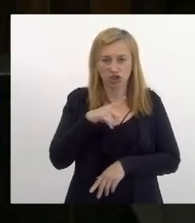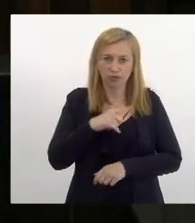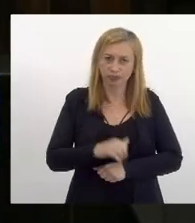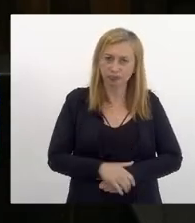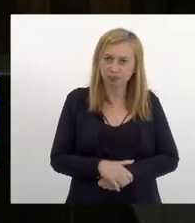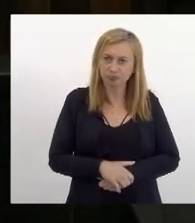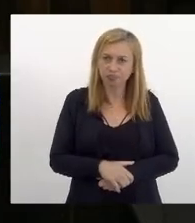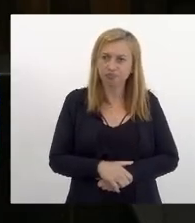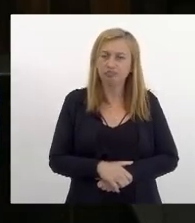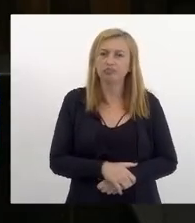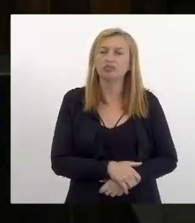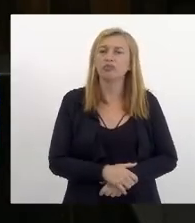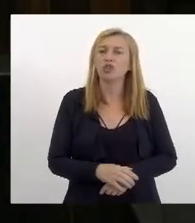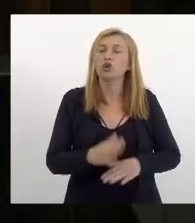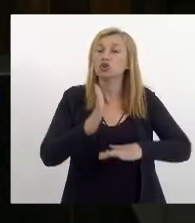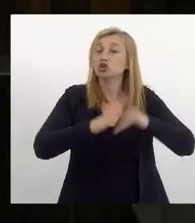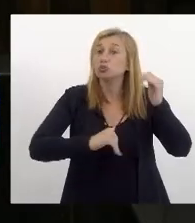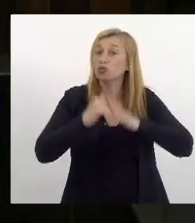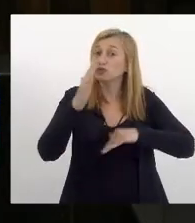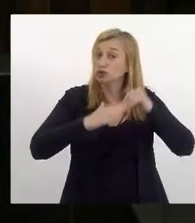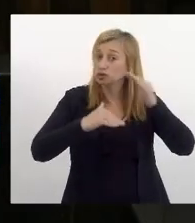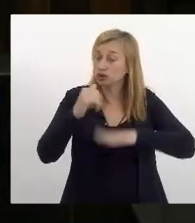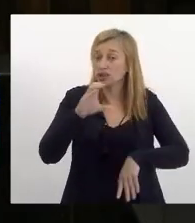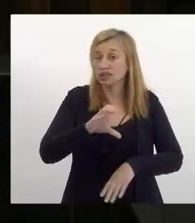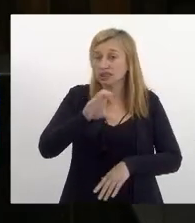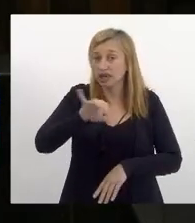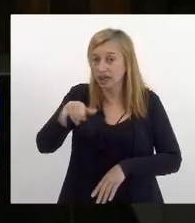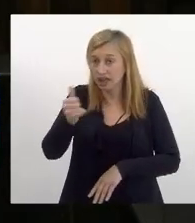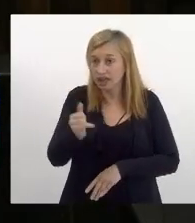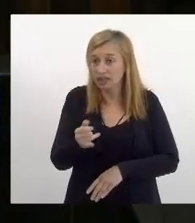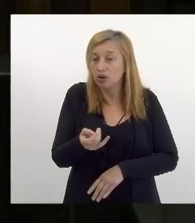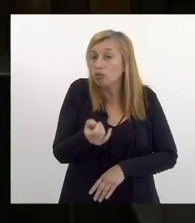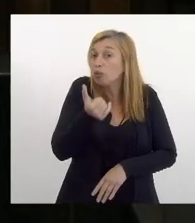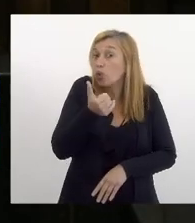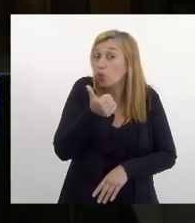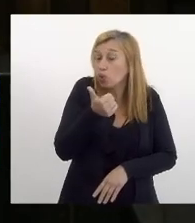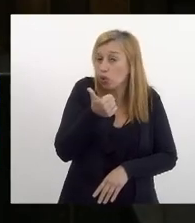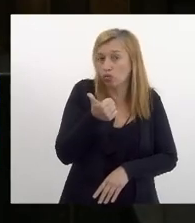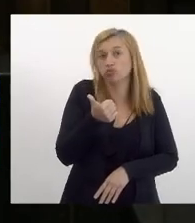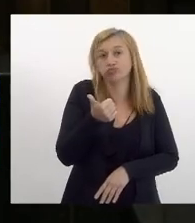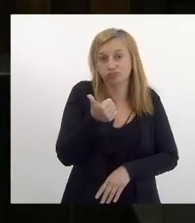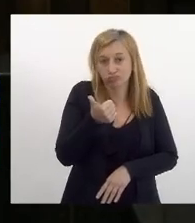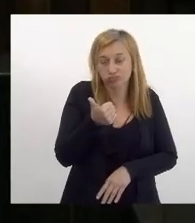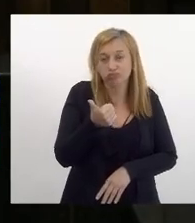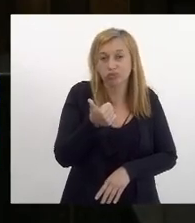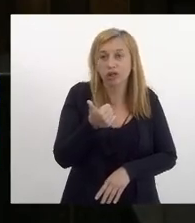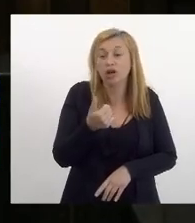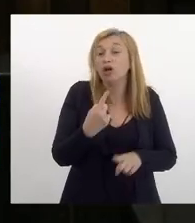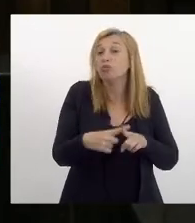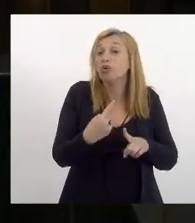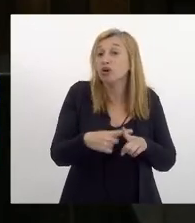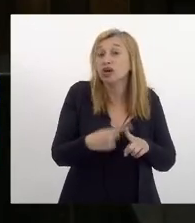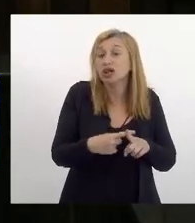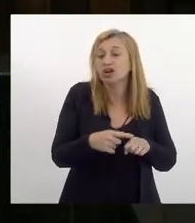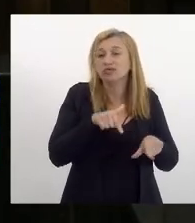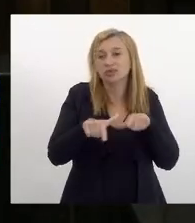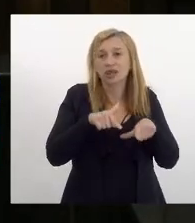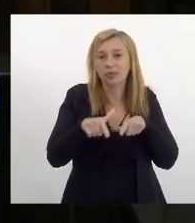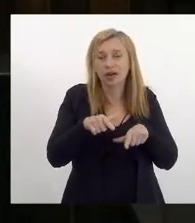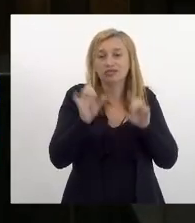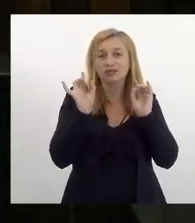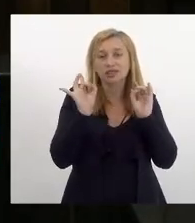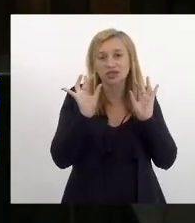fundação CCRJ dos profissionais da fundação CCRJ é enorme por quê? porque é um trabalho extremamente